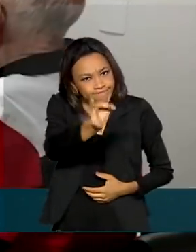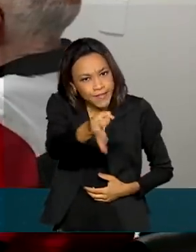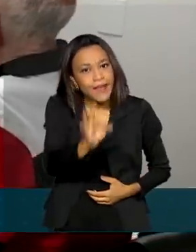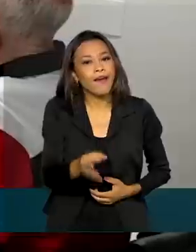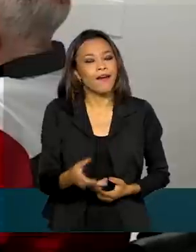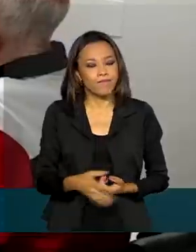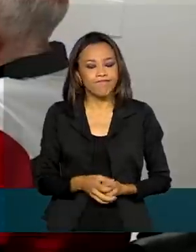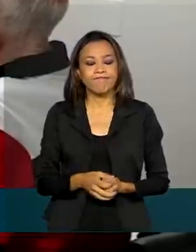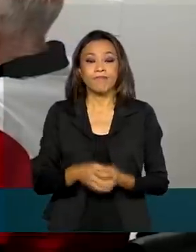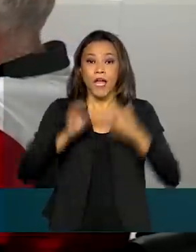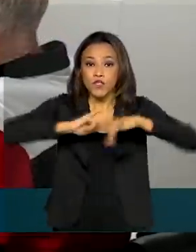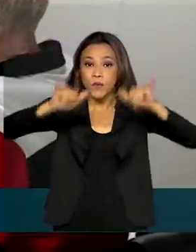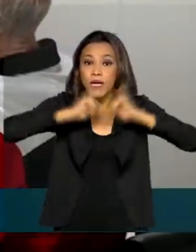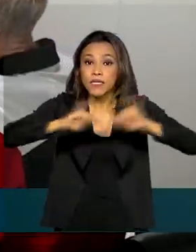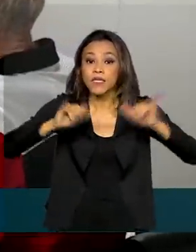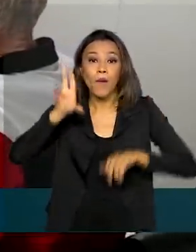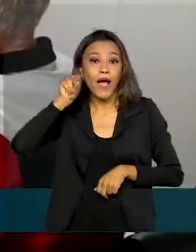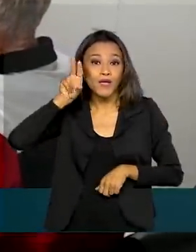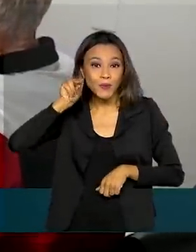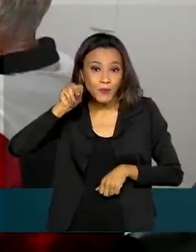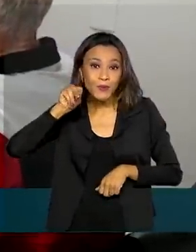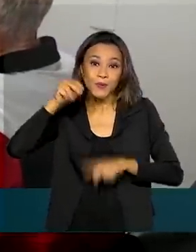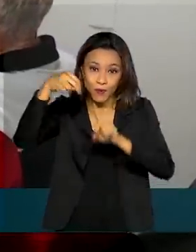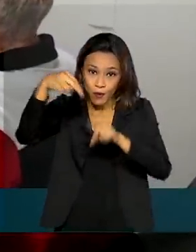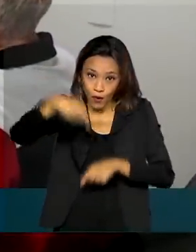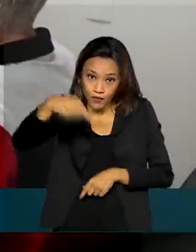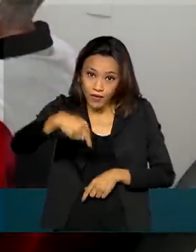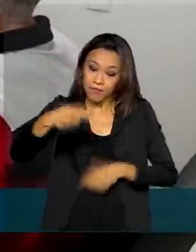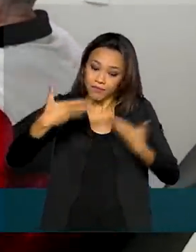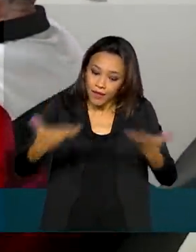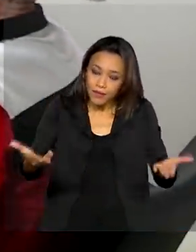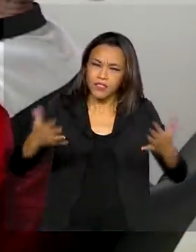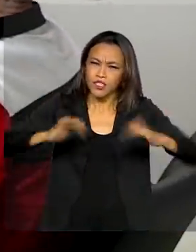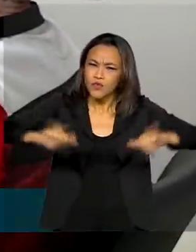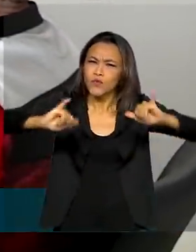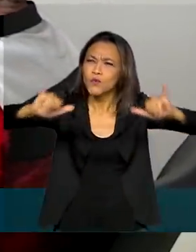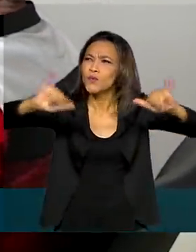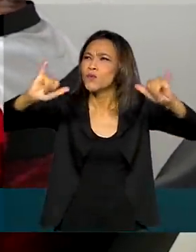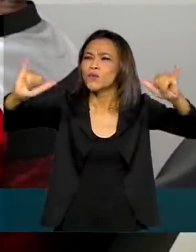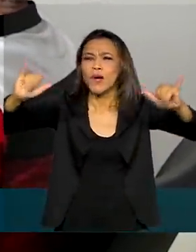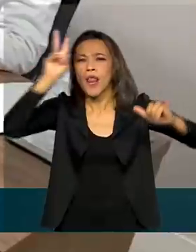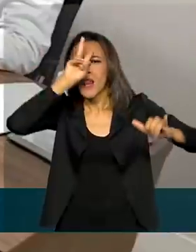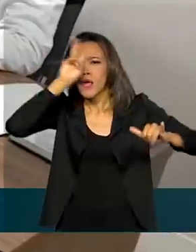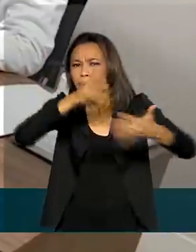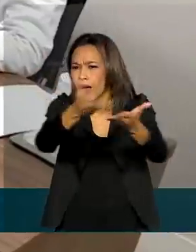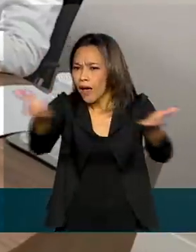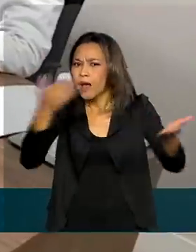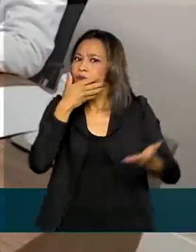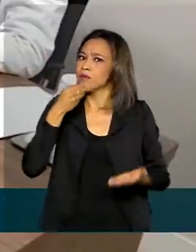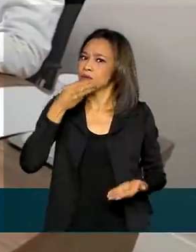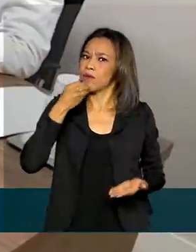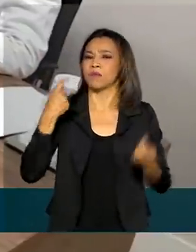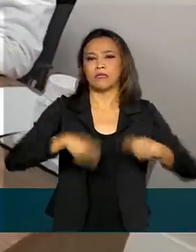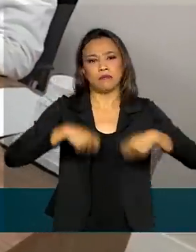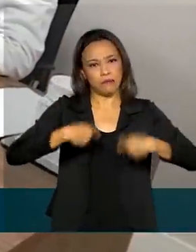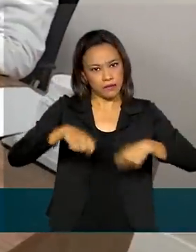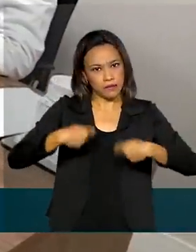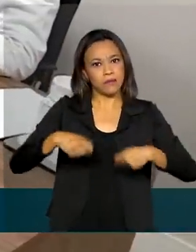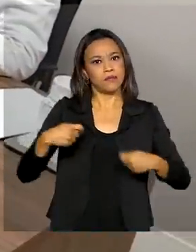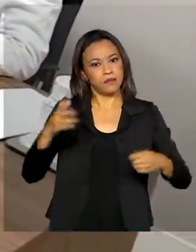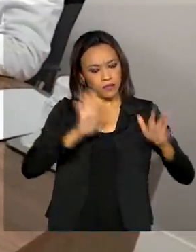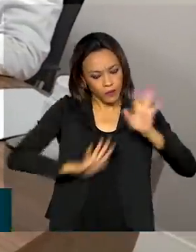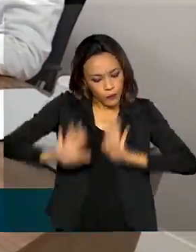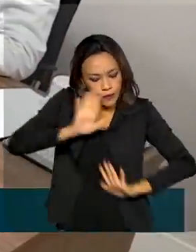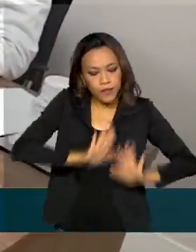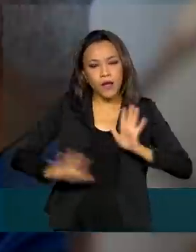Fábio, a campanha Novembro Azul está aí para isso. A mobilização mundial é para lembrar a eles que é preciso cuidar da saúde de